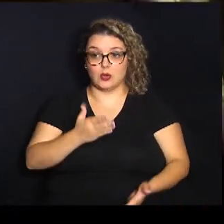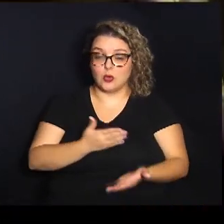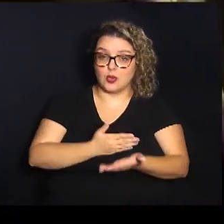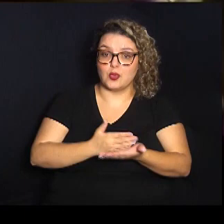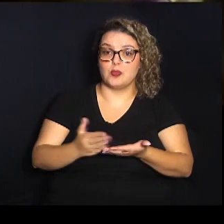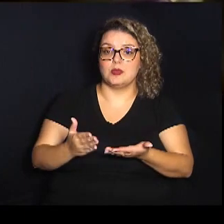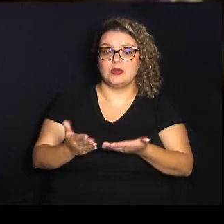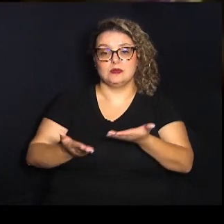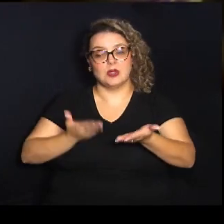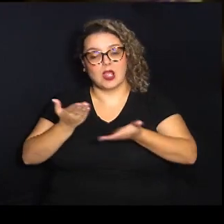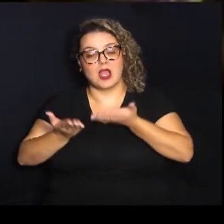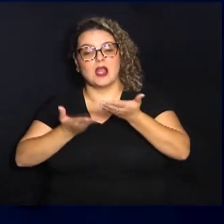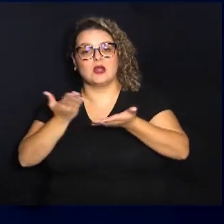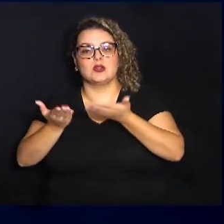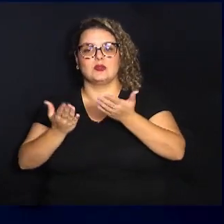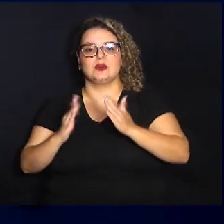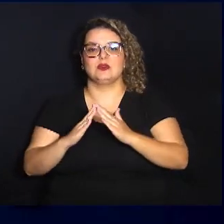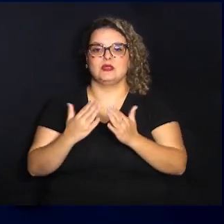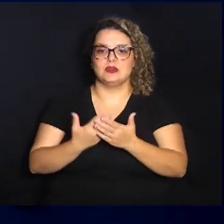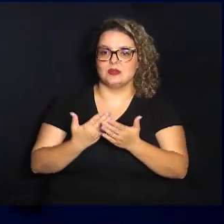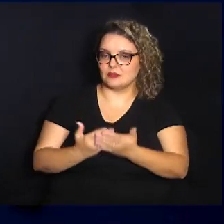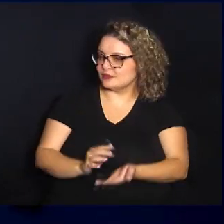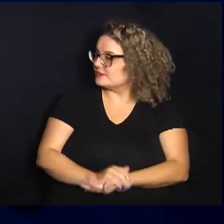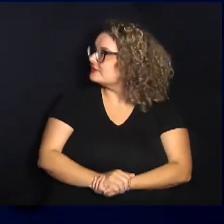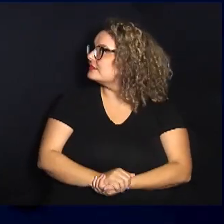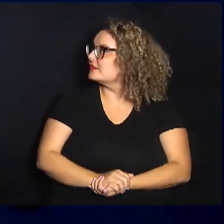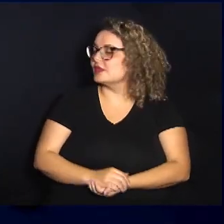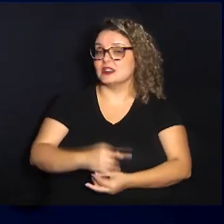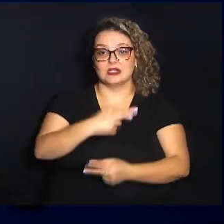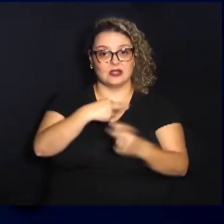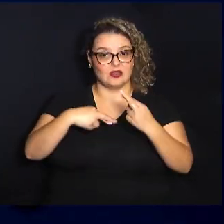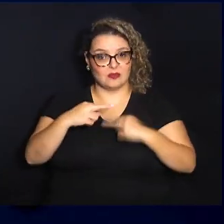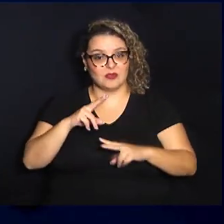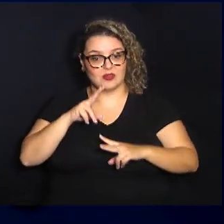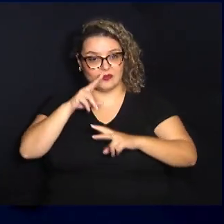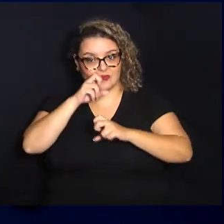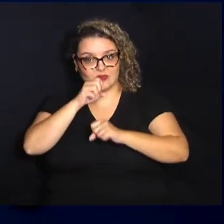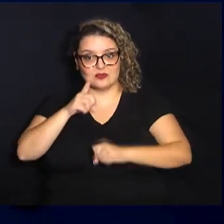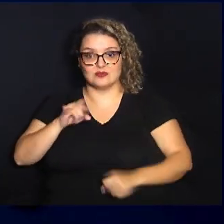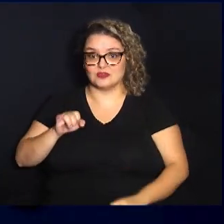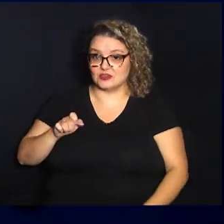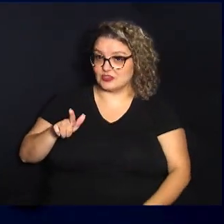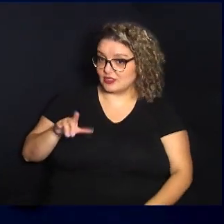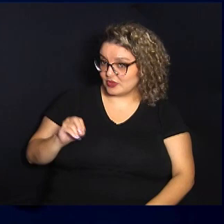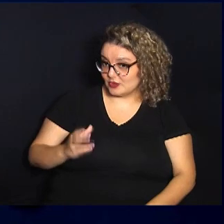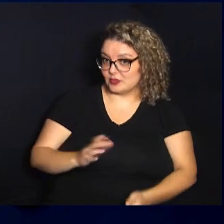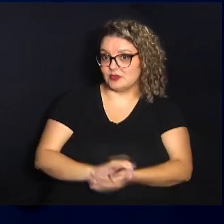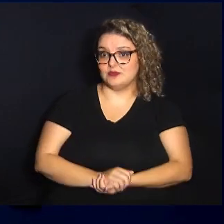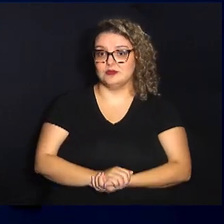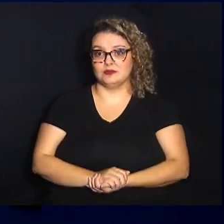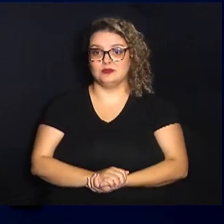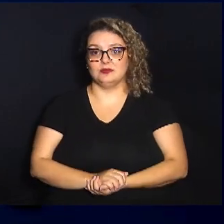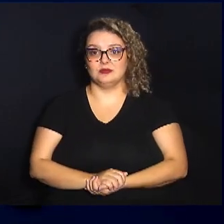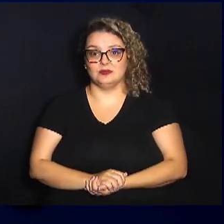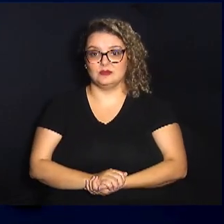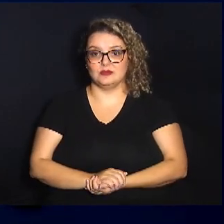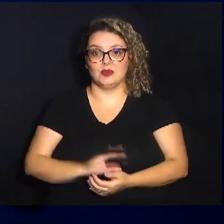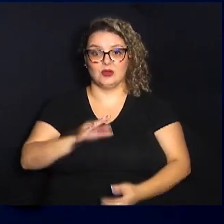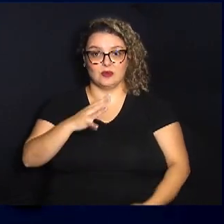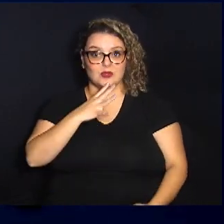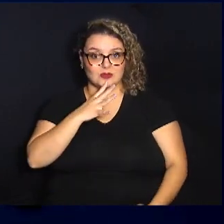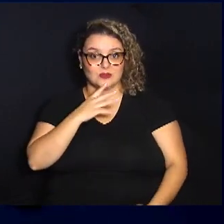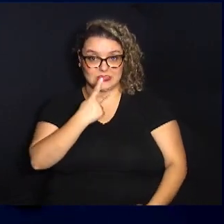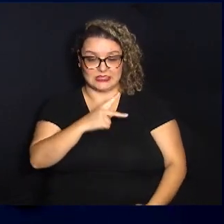elogiando o colégio eu tenho uma relação muito forte com o Diego e desde quando eu o conheci